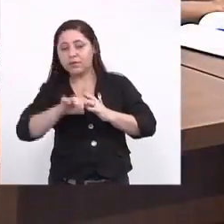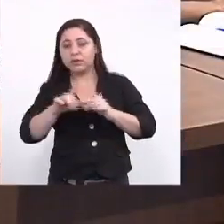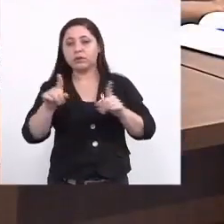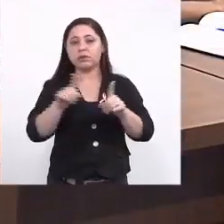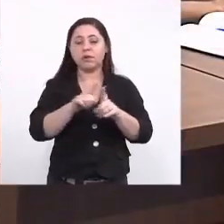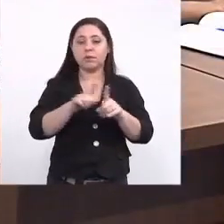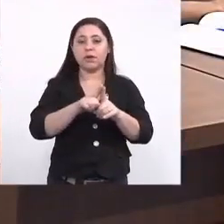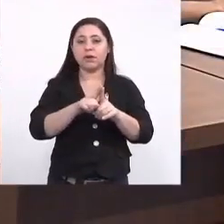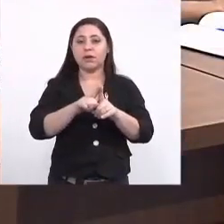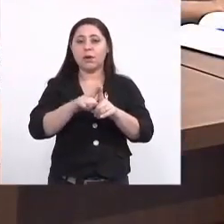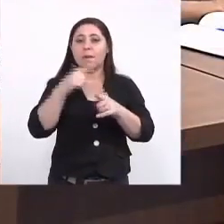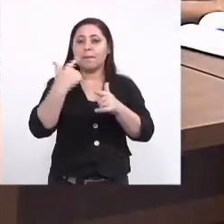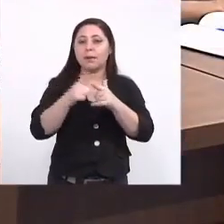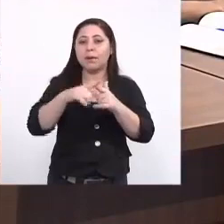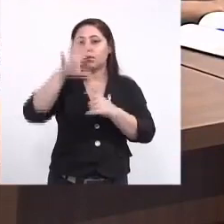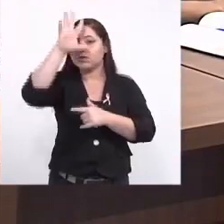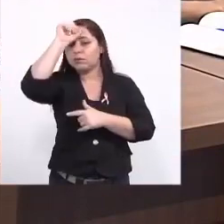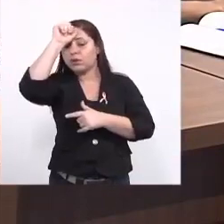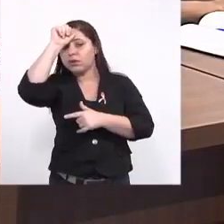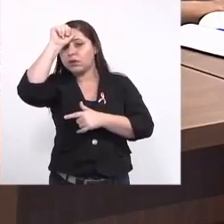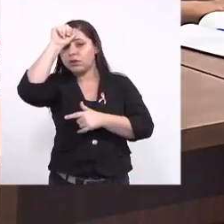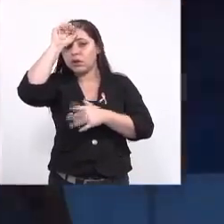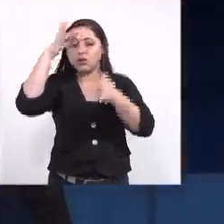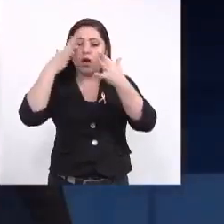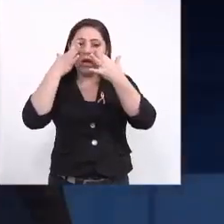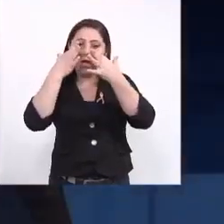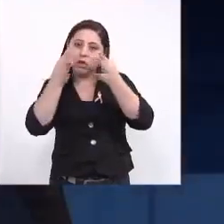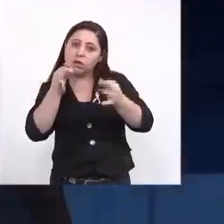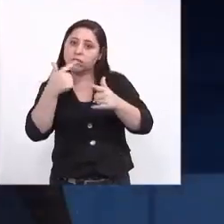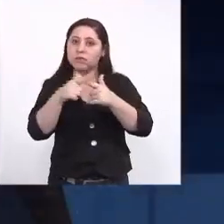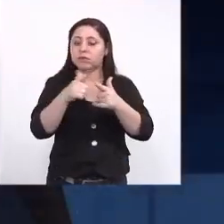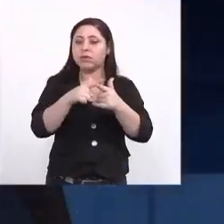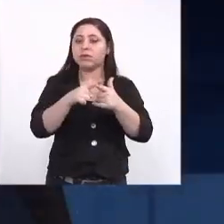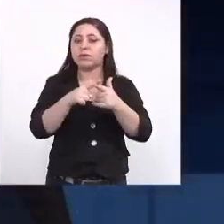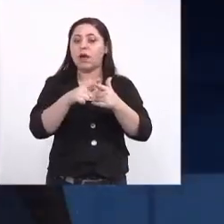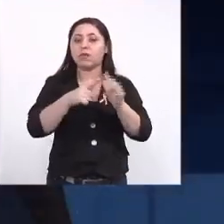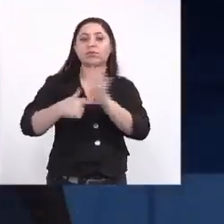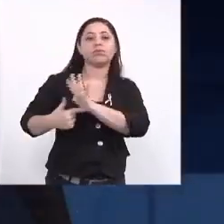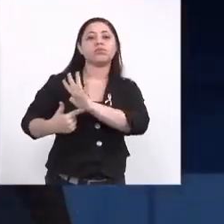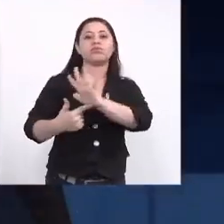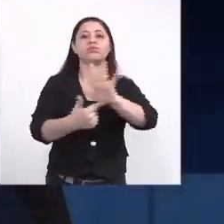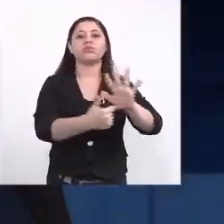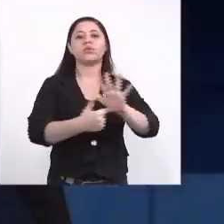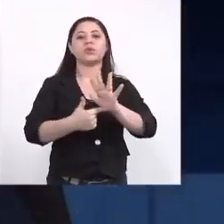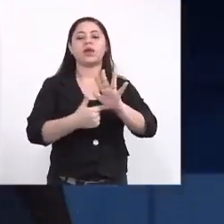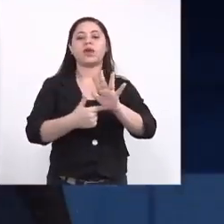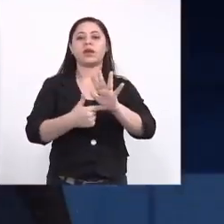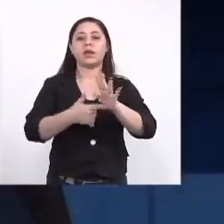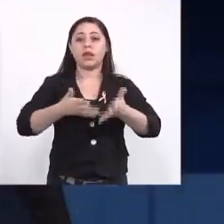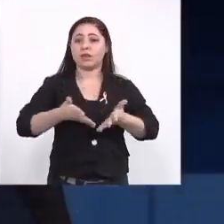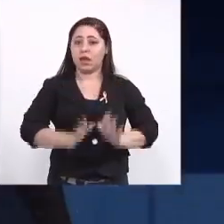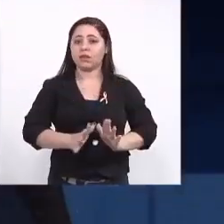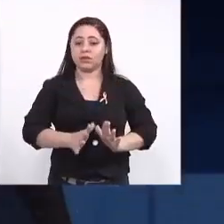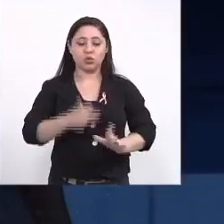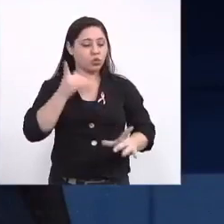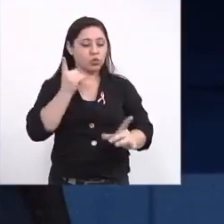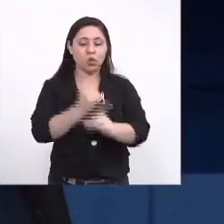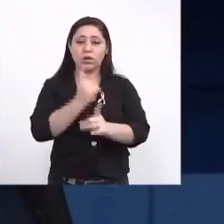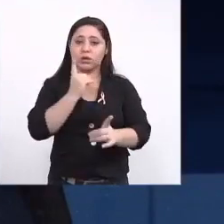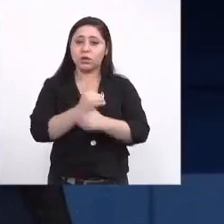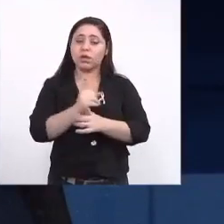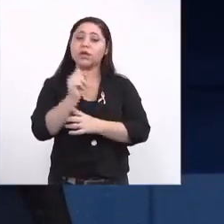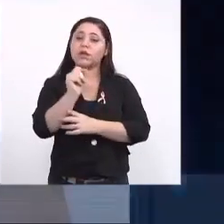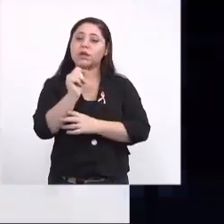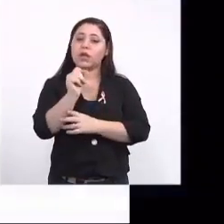déficit de aprendizado, se vai ter déficit de atenção. Então, são essas manifestações não diagnosticadas ao nascimento que a gente